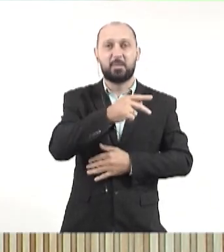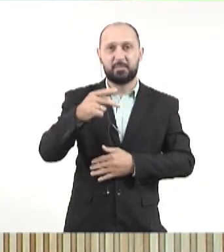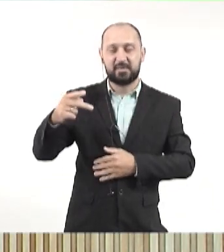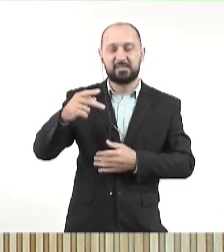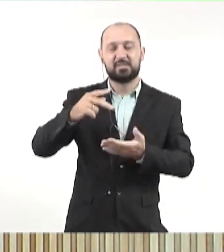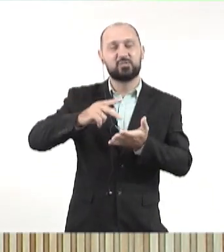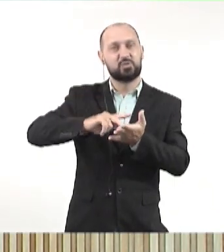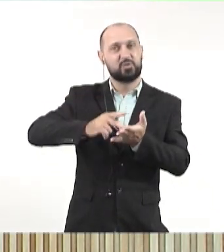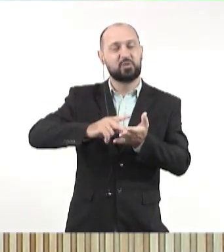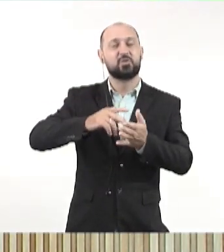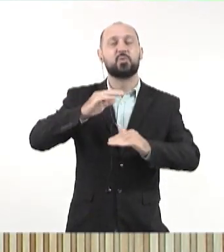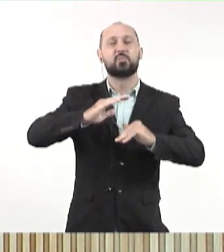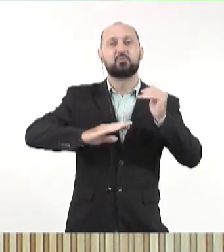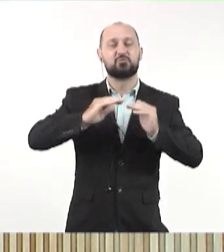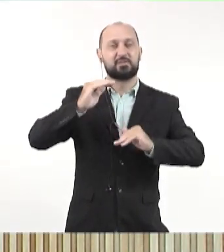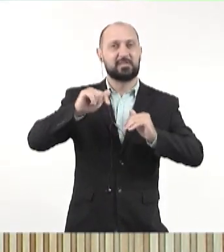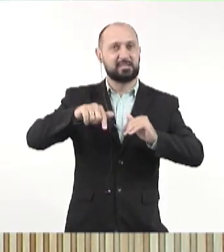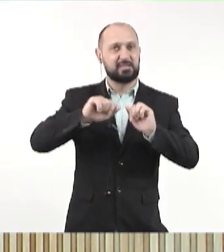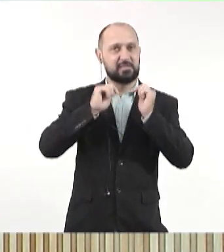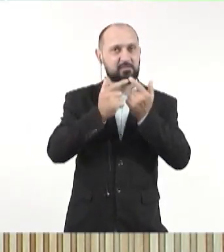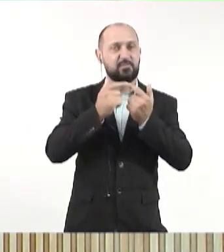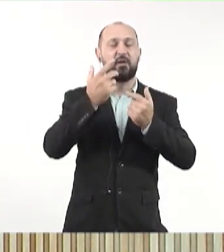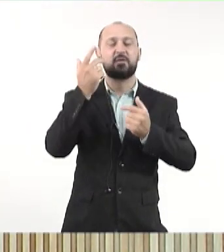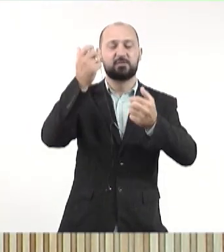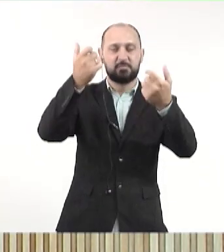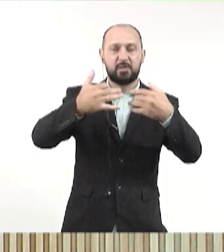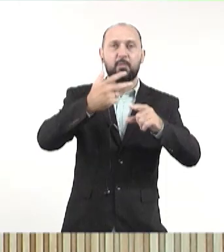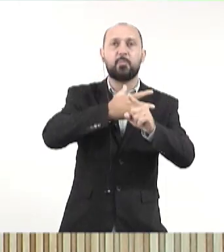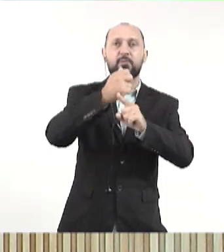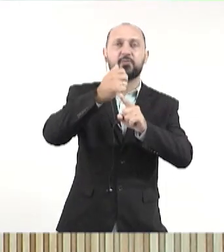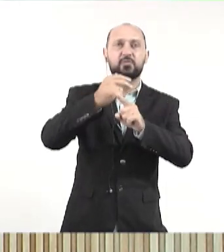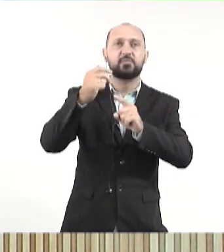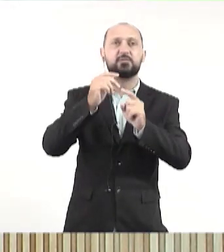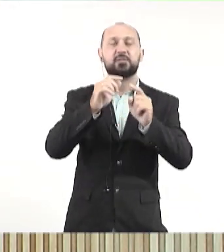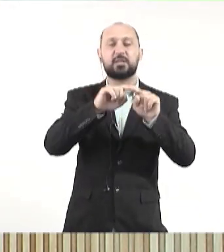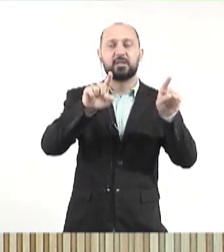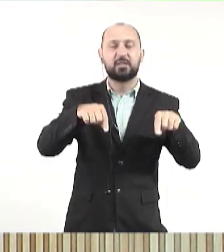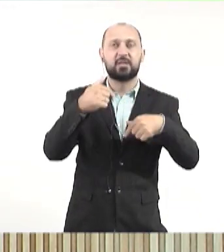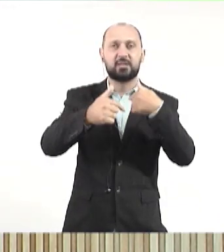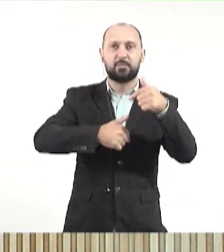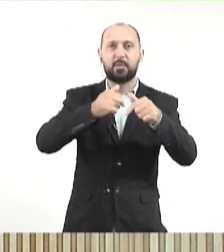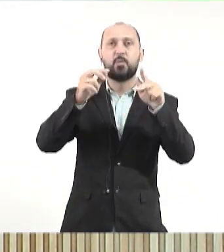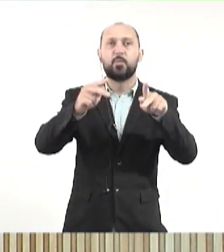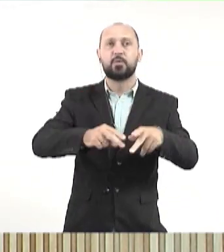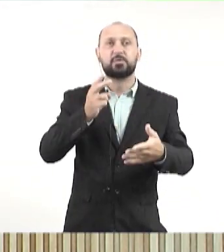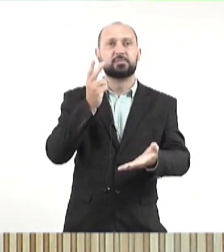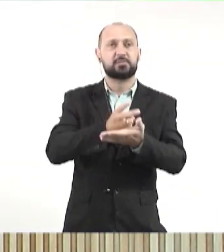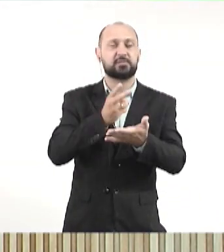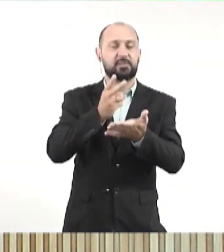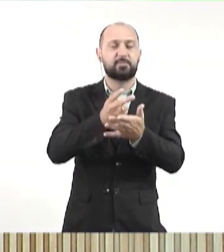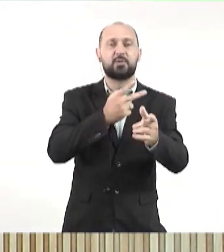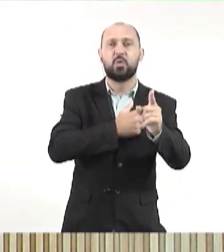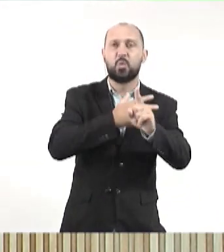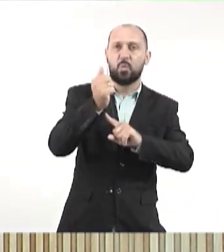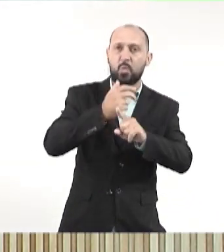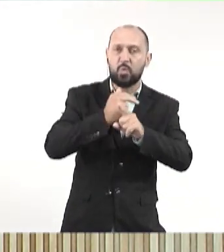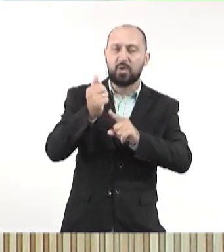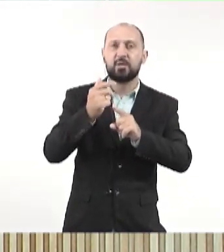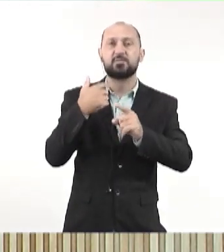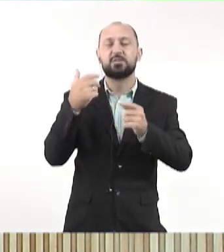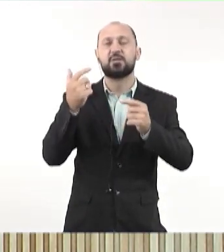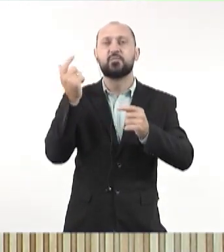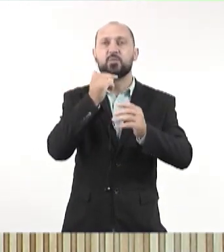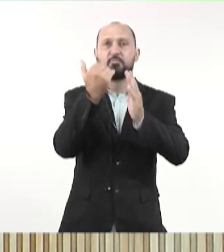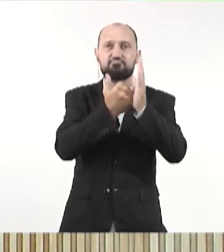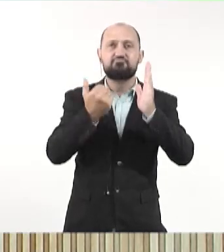presidente do sindicato dos servidores da Assembleia falando sobre conquistas profissionais que as carreiras públicas sempre consigam também